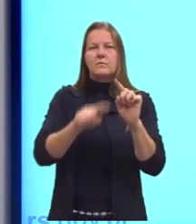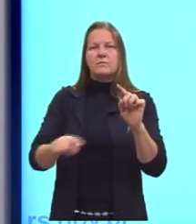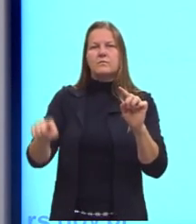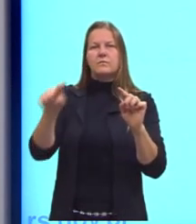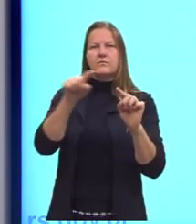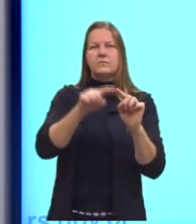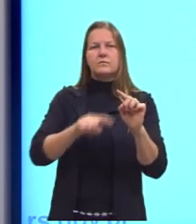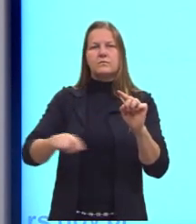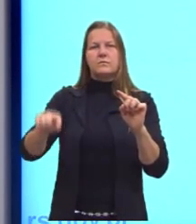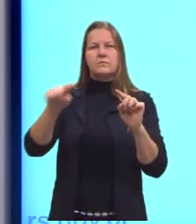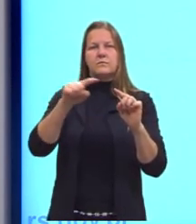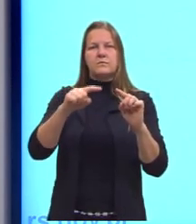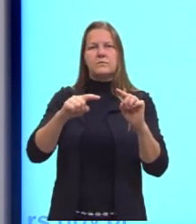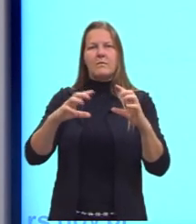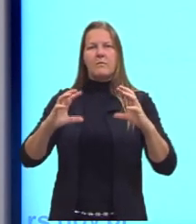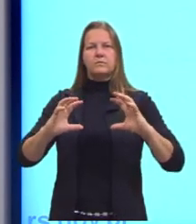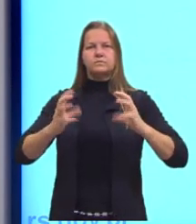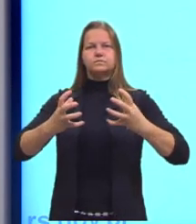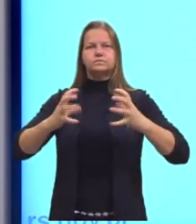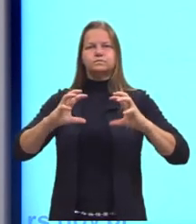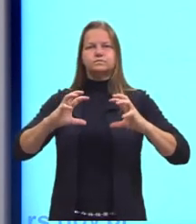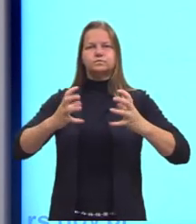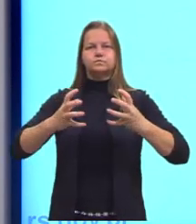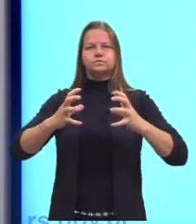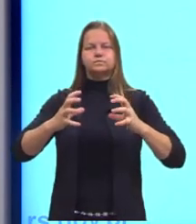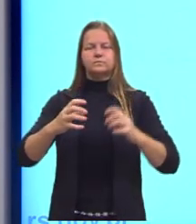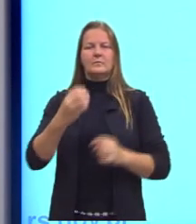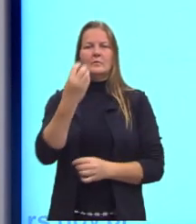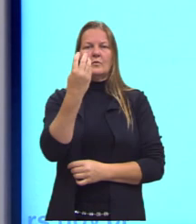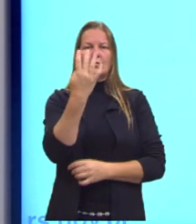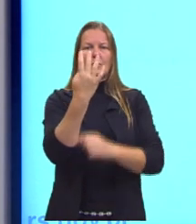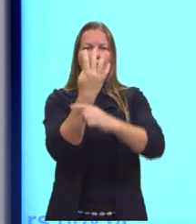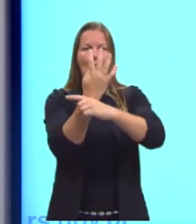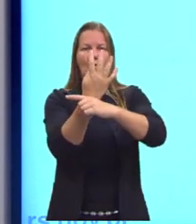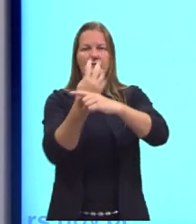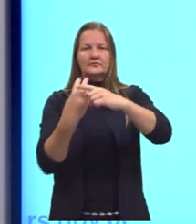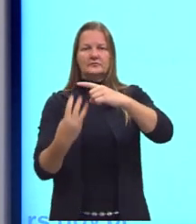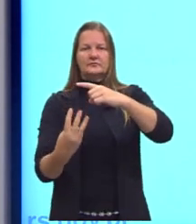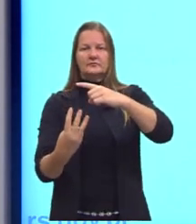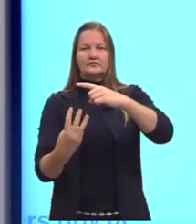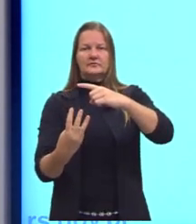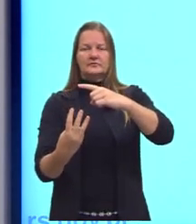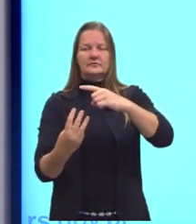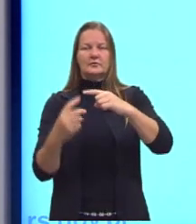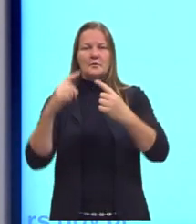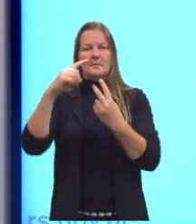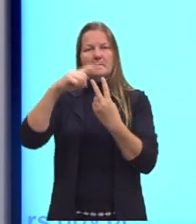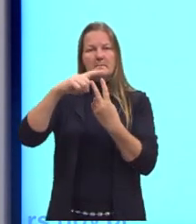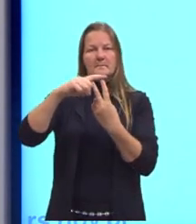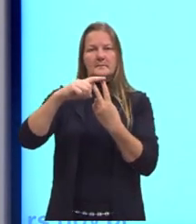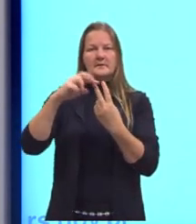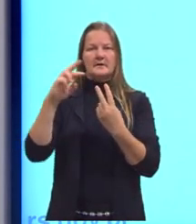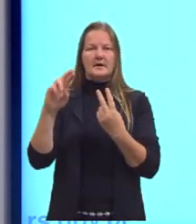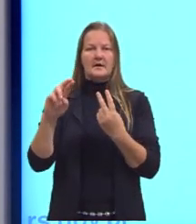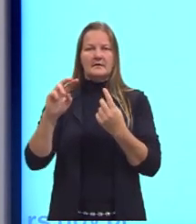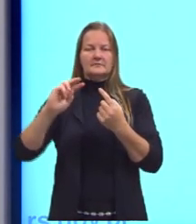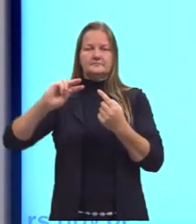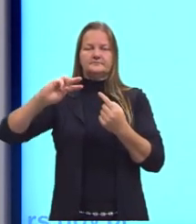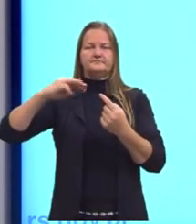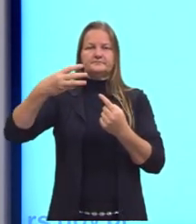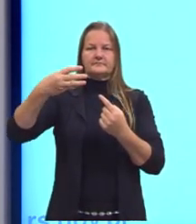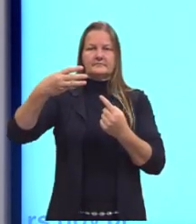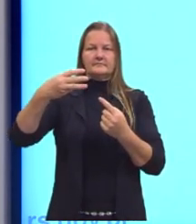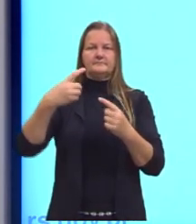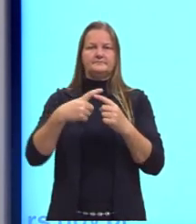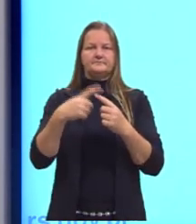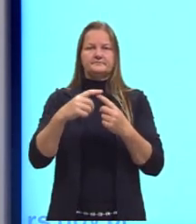conhece também, o volume igual a quatro terços, πr elevado ao cubo, justamente para gerar unidade de